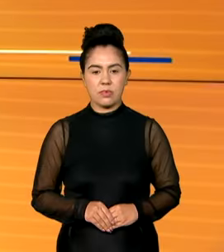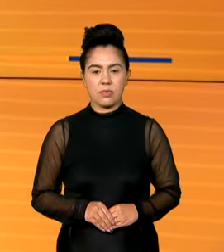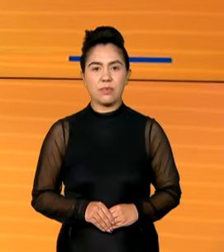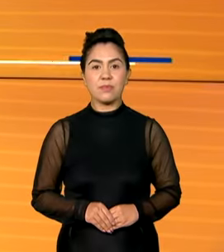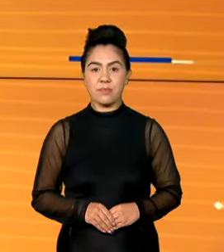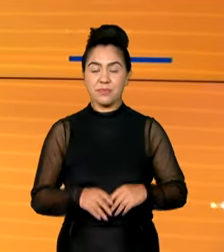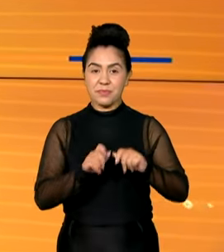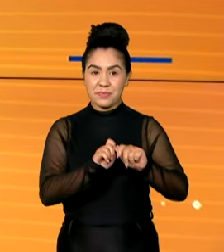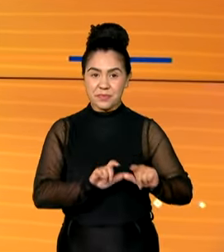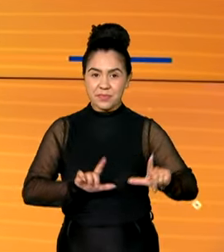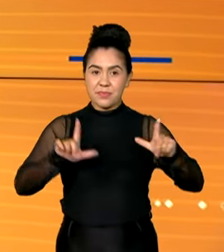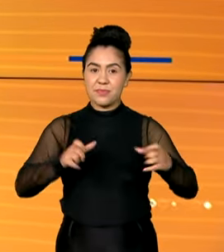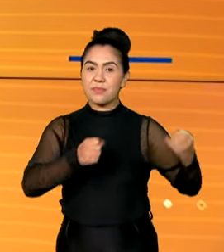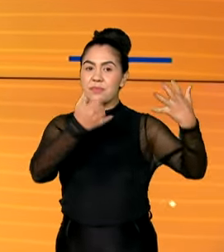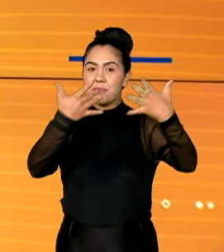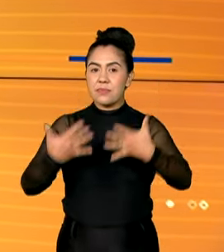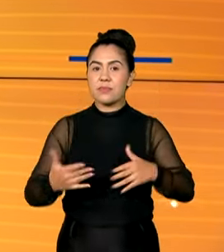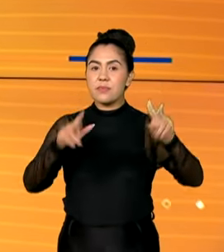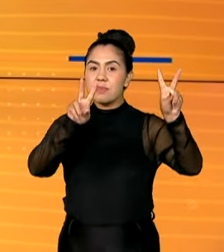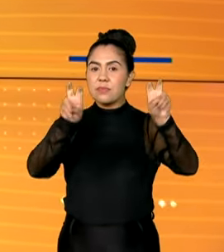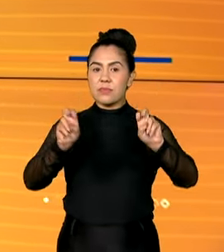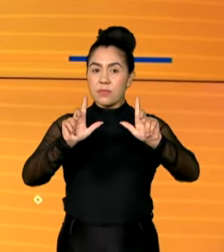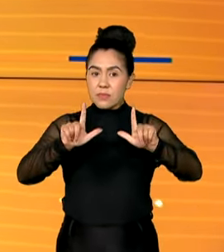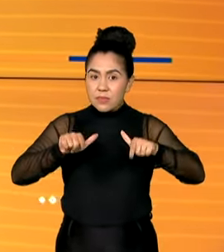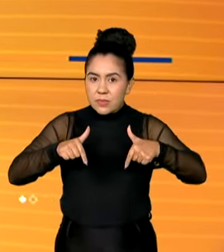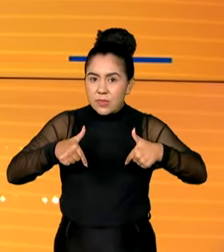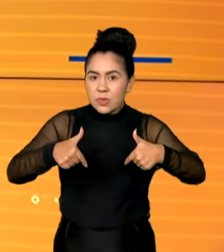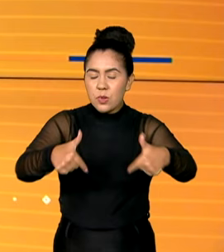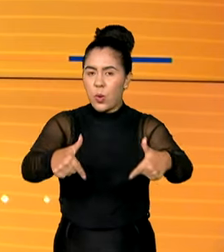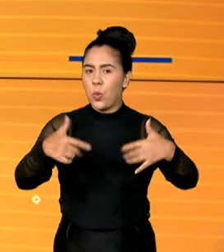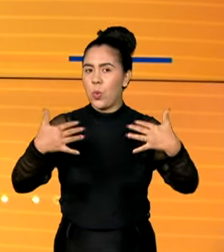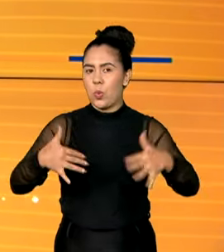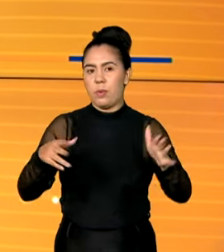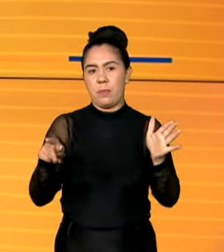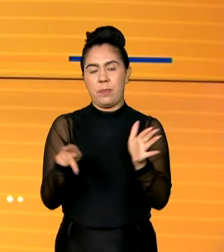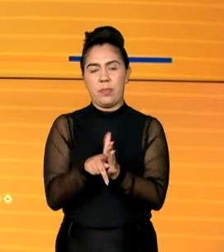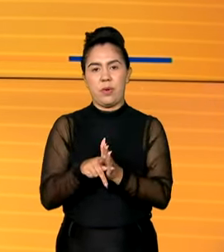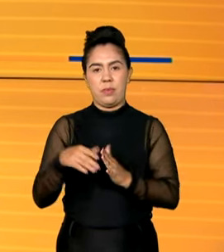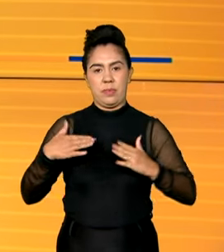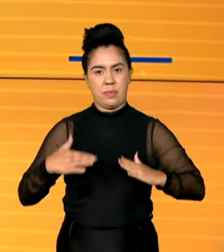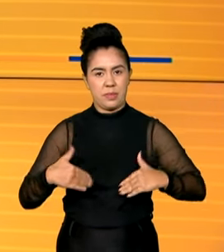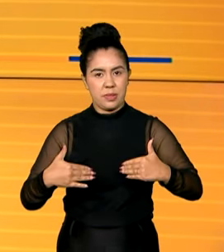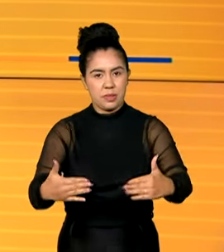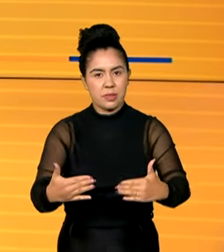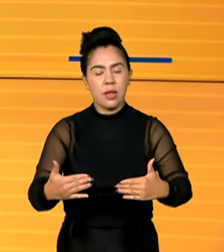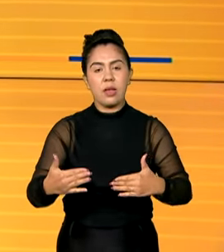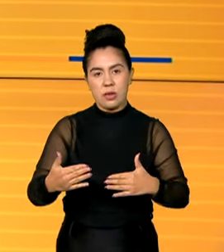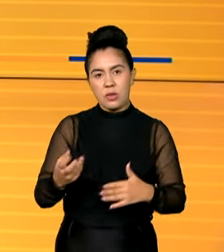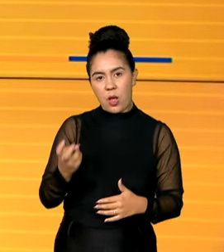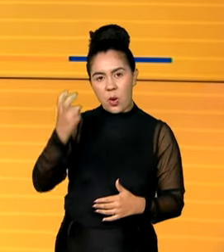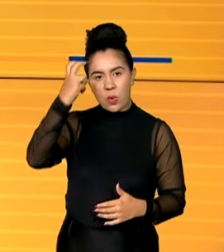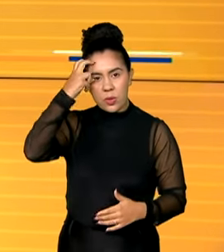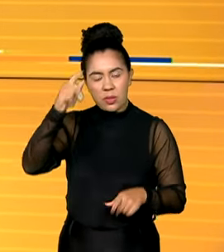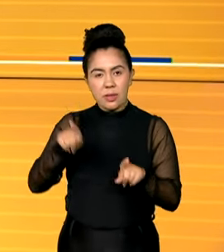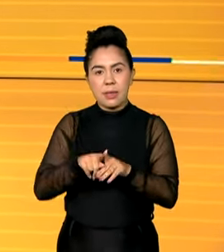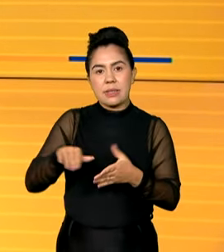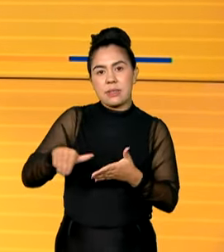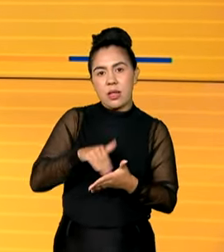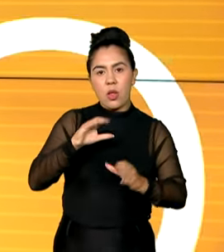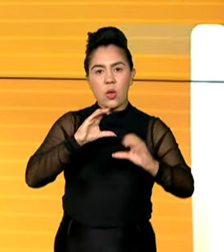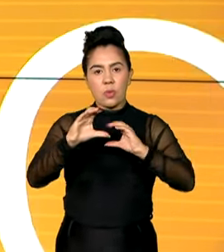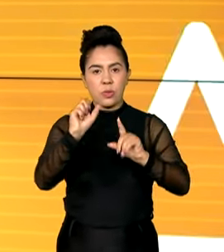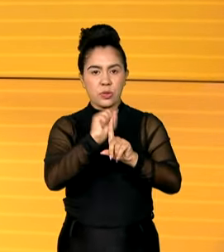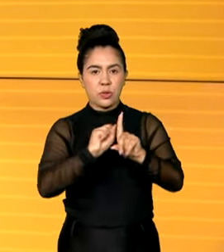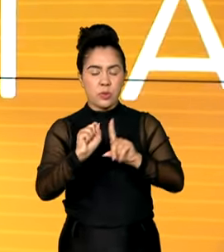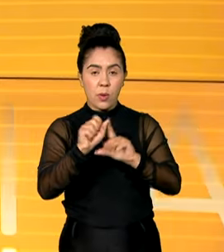Estamos de volta e vamos falar de uma iniciativa inédita do Ministério da Cultura e da Secretaria de Comunicação Social da